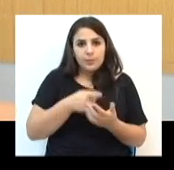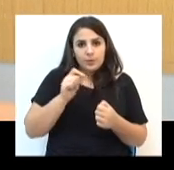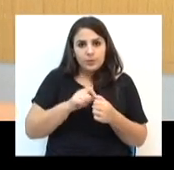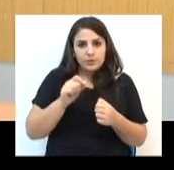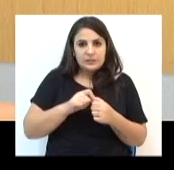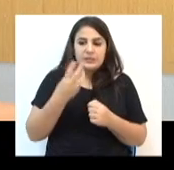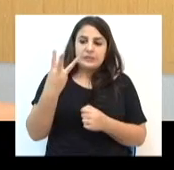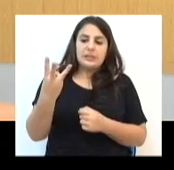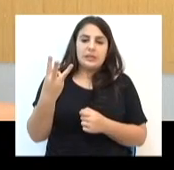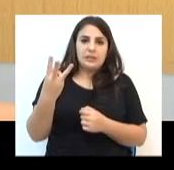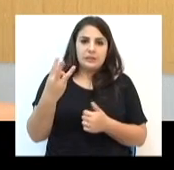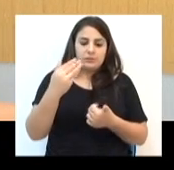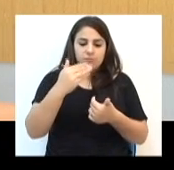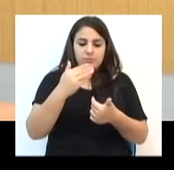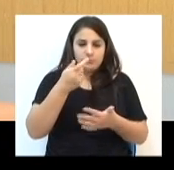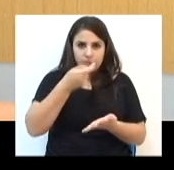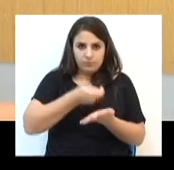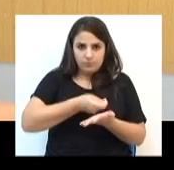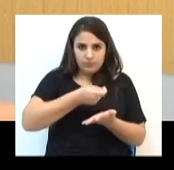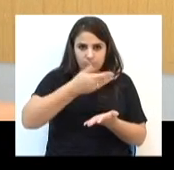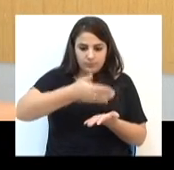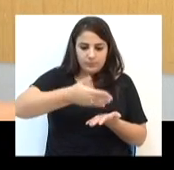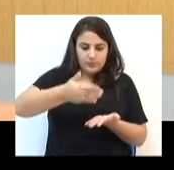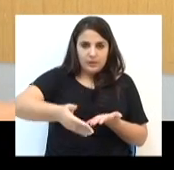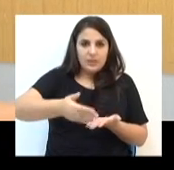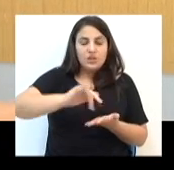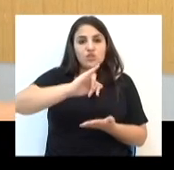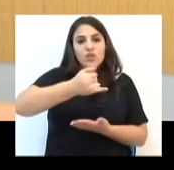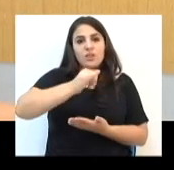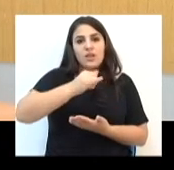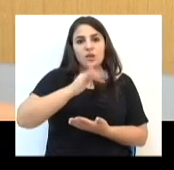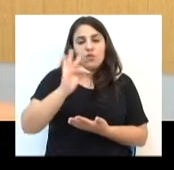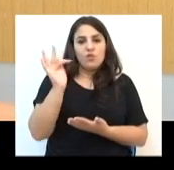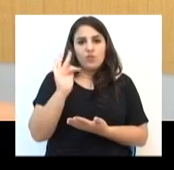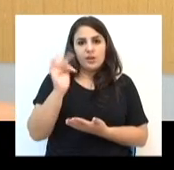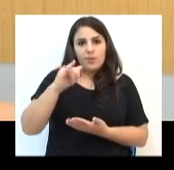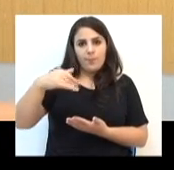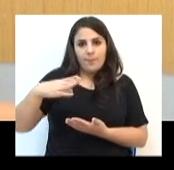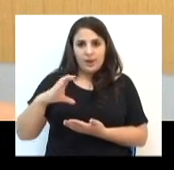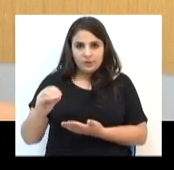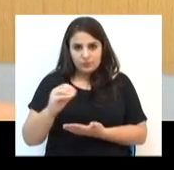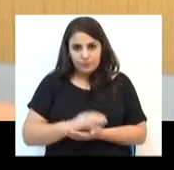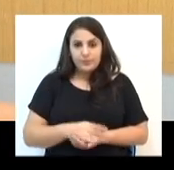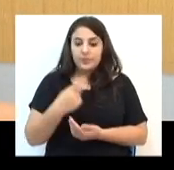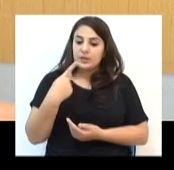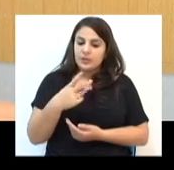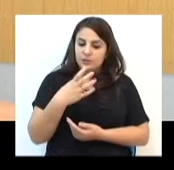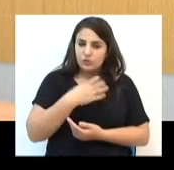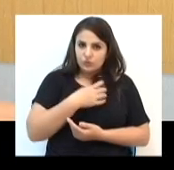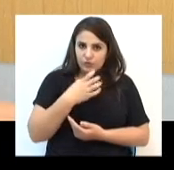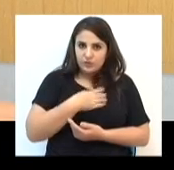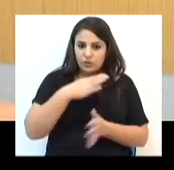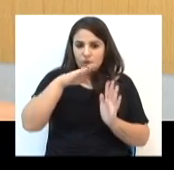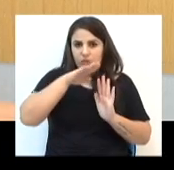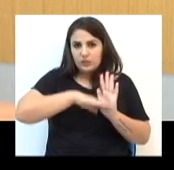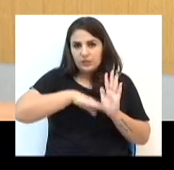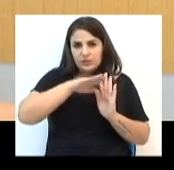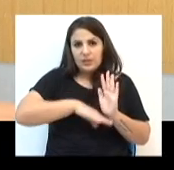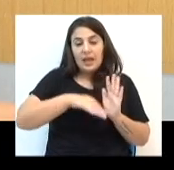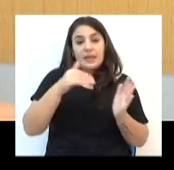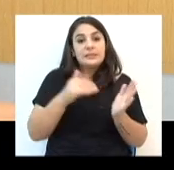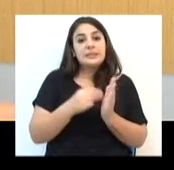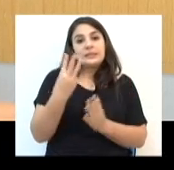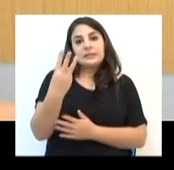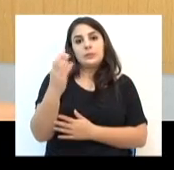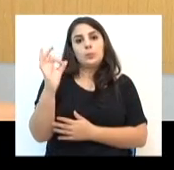pode ser realizado em três parcelas com vencimentos em janeiro, fevereiro e março. Nesta modalidade, os